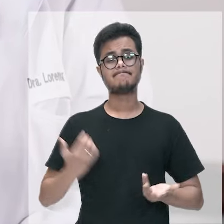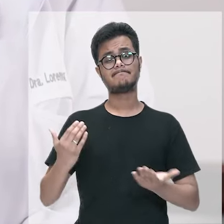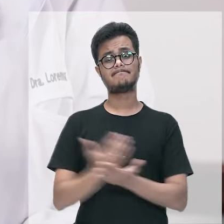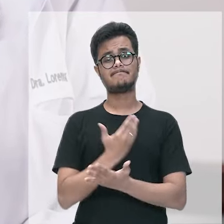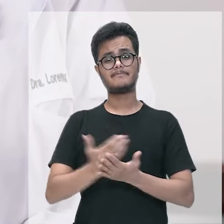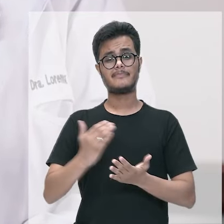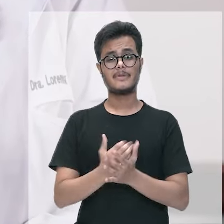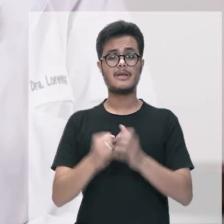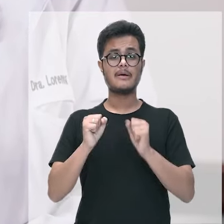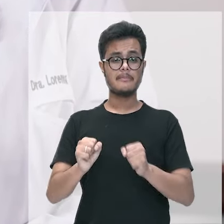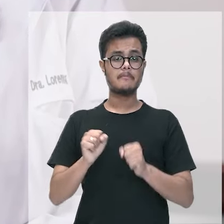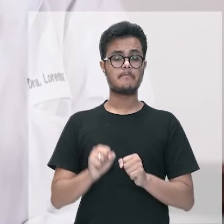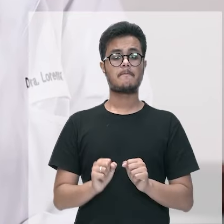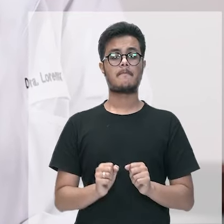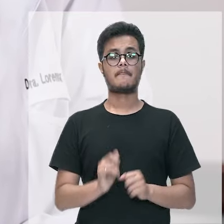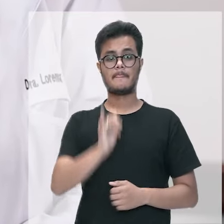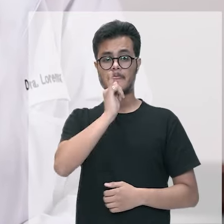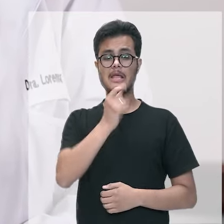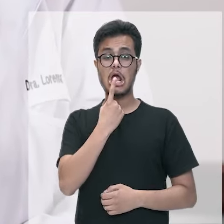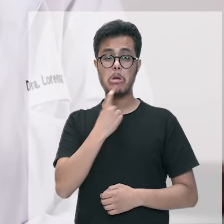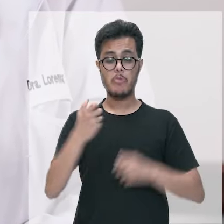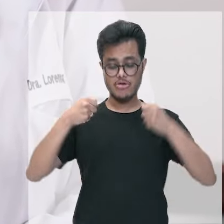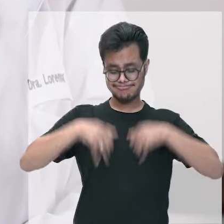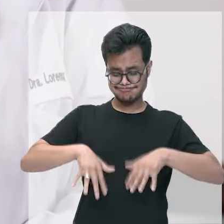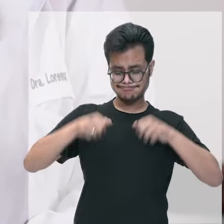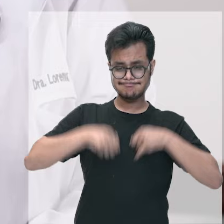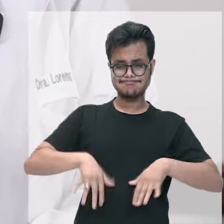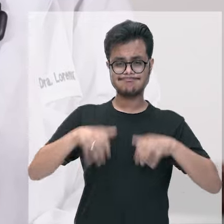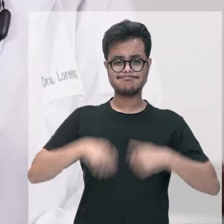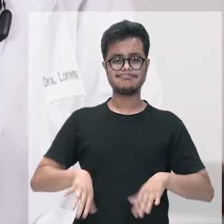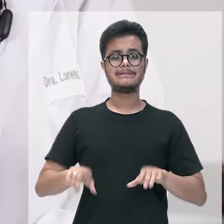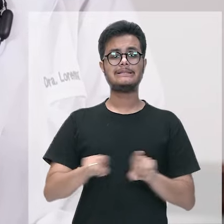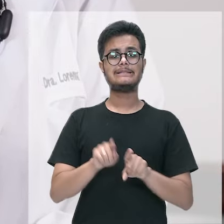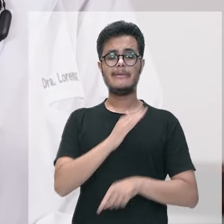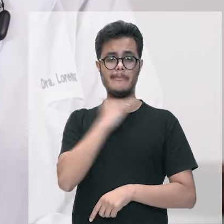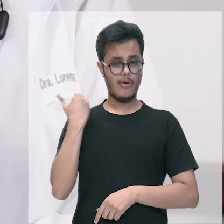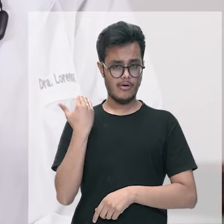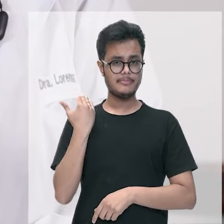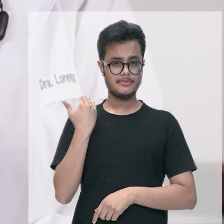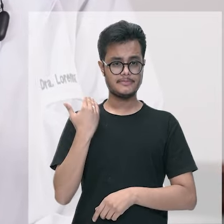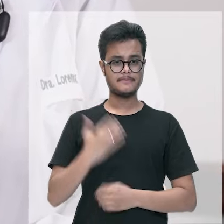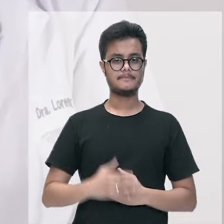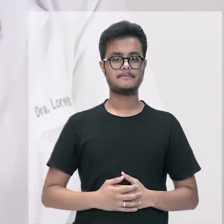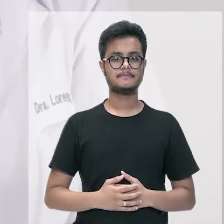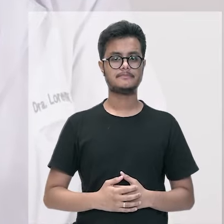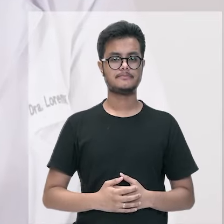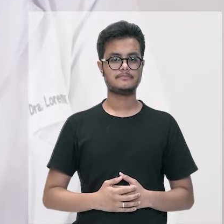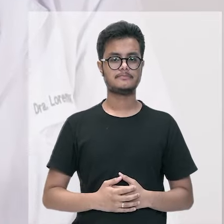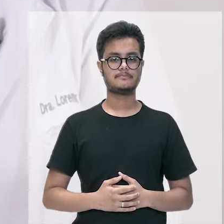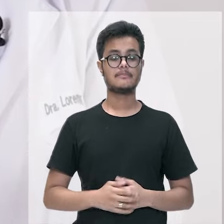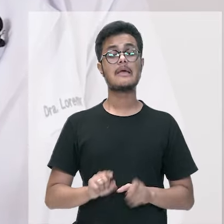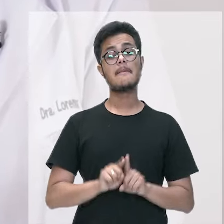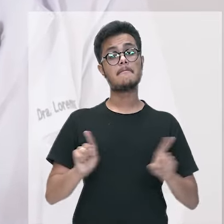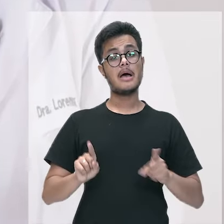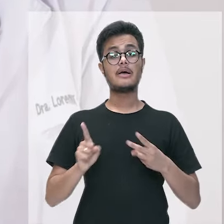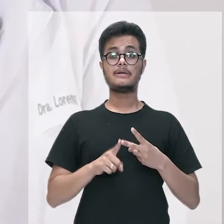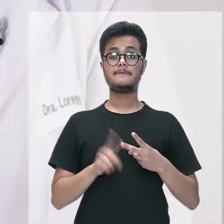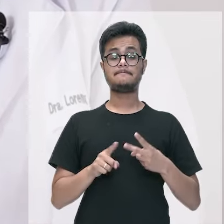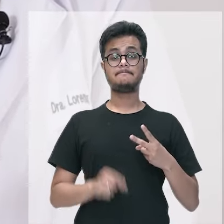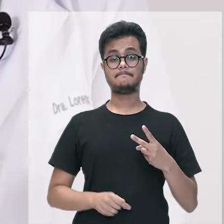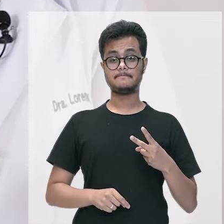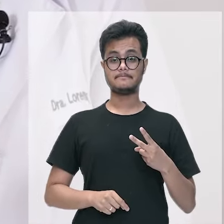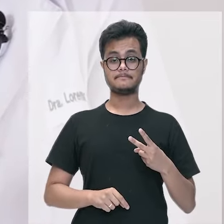casos pode evoluir ainda com hemorragia choque e até mesmo óbito já a chikungunya